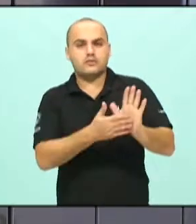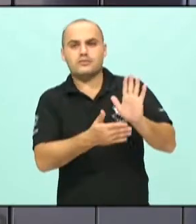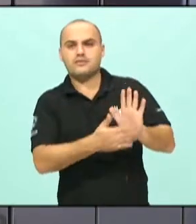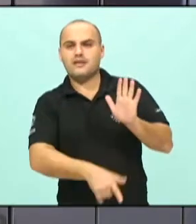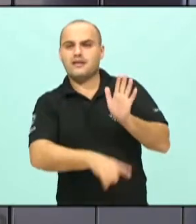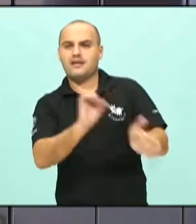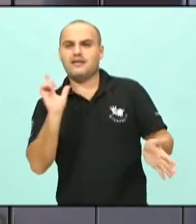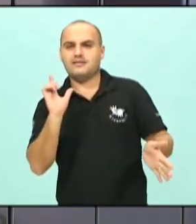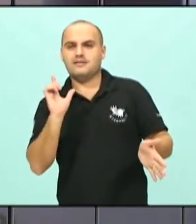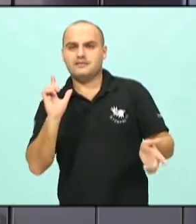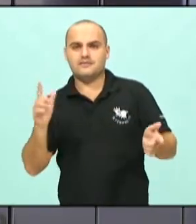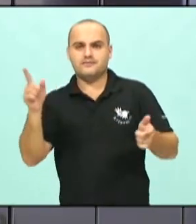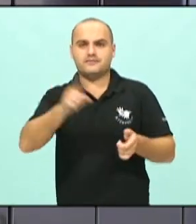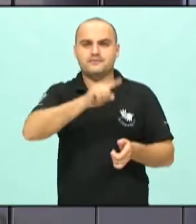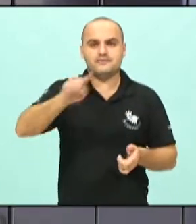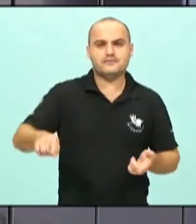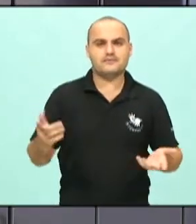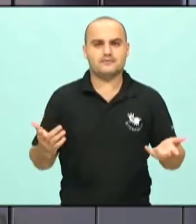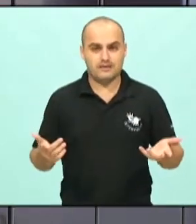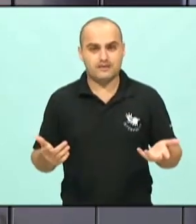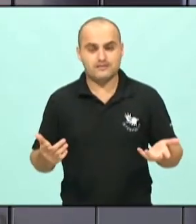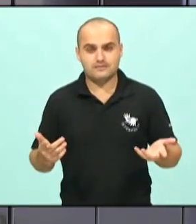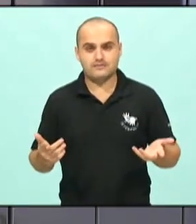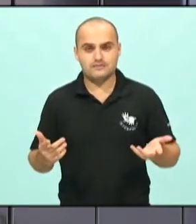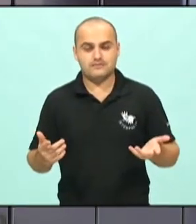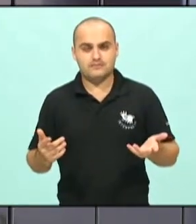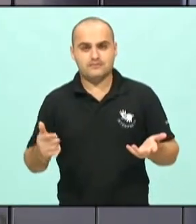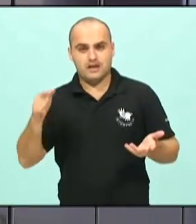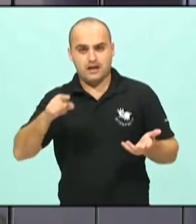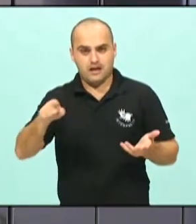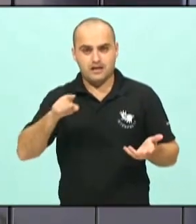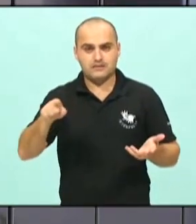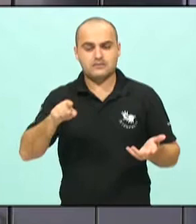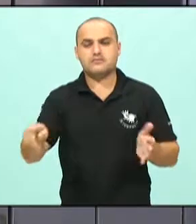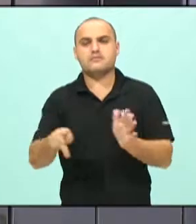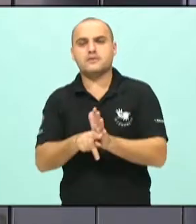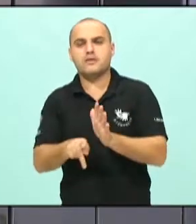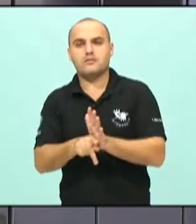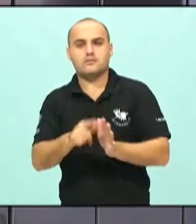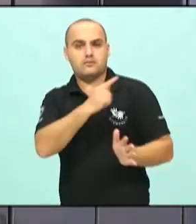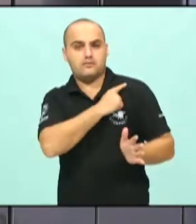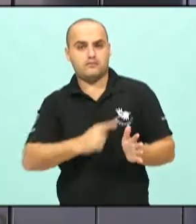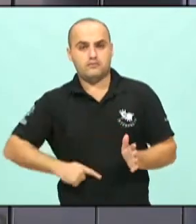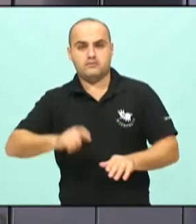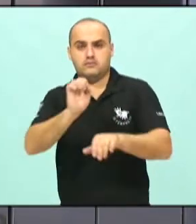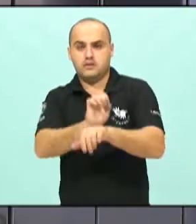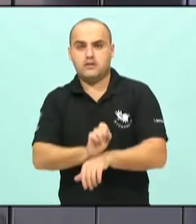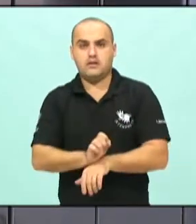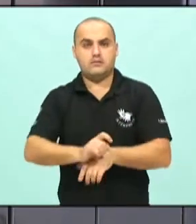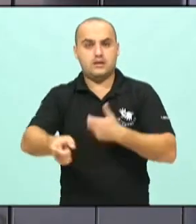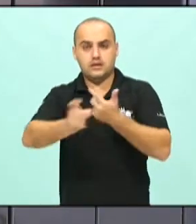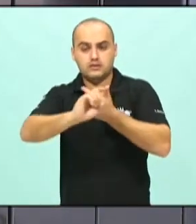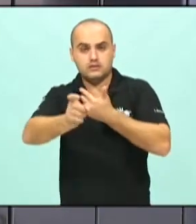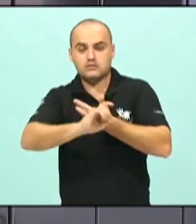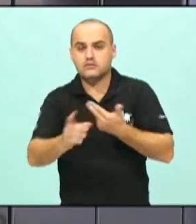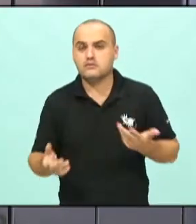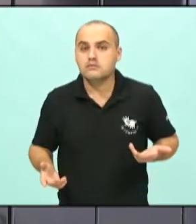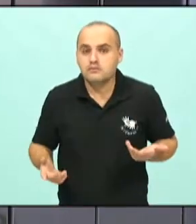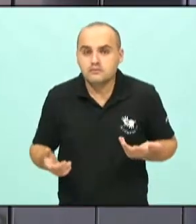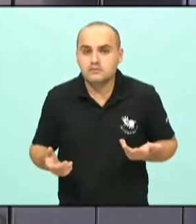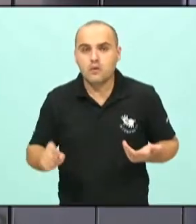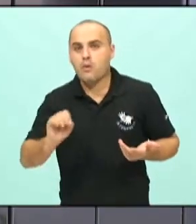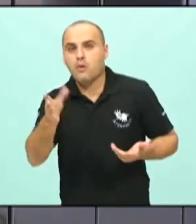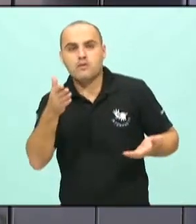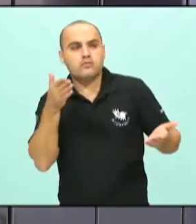querer vetar, propõe a medida via governo do Estado, via executivo, ou então